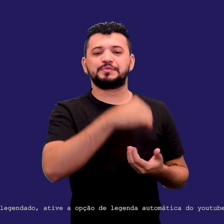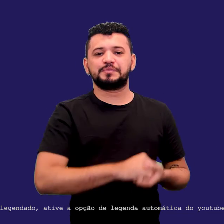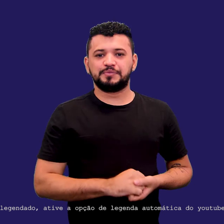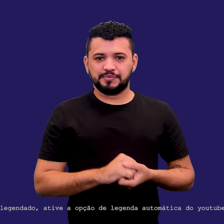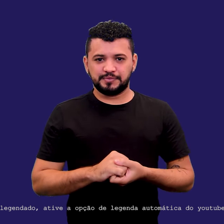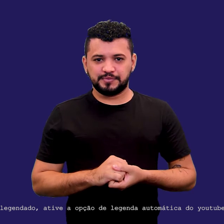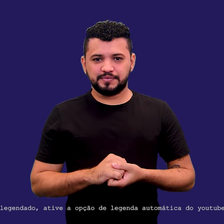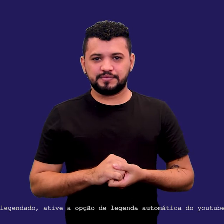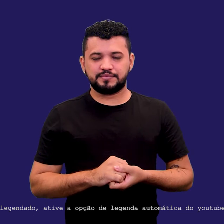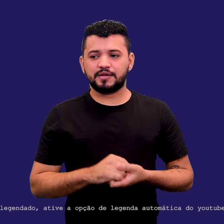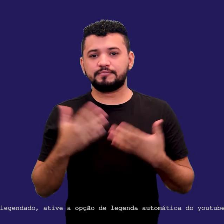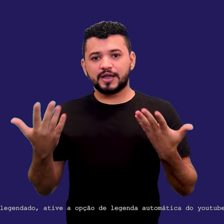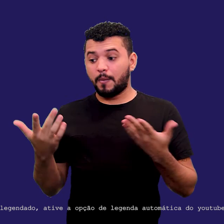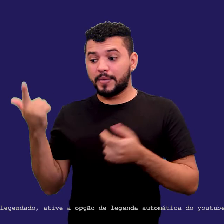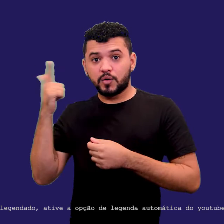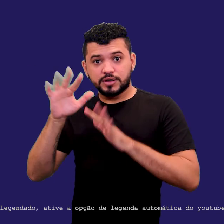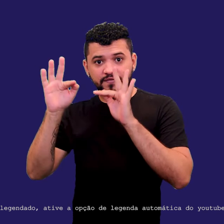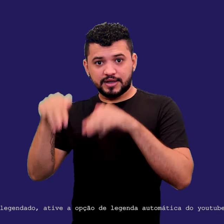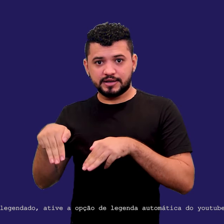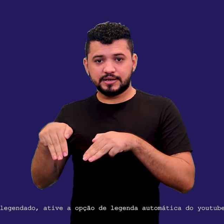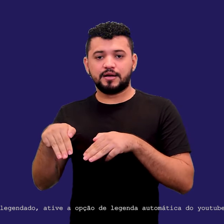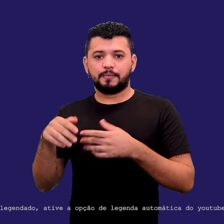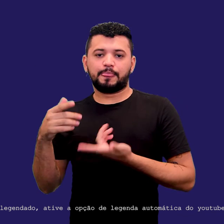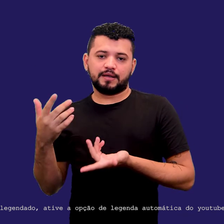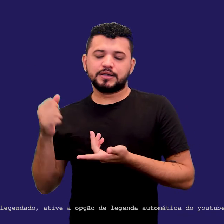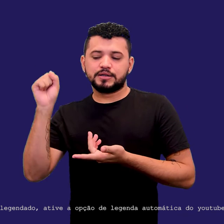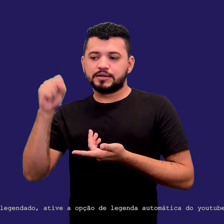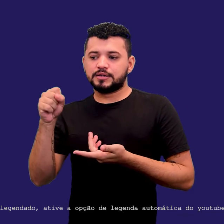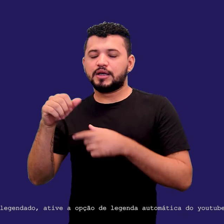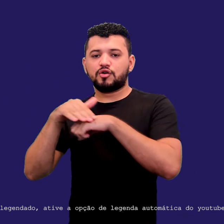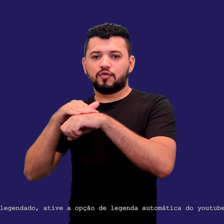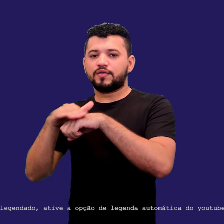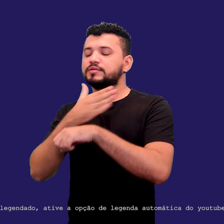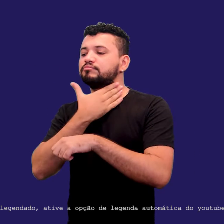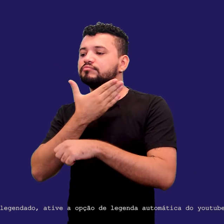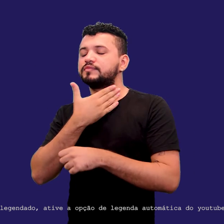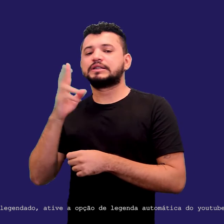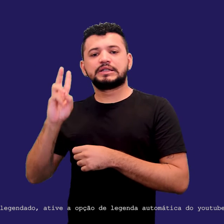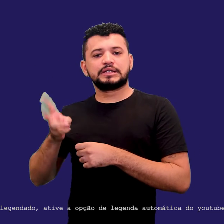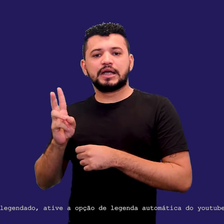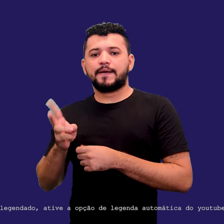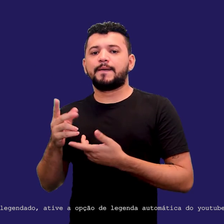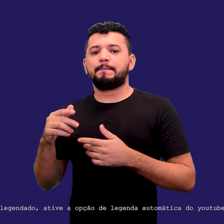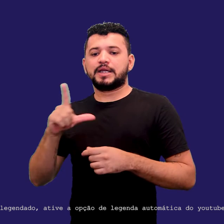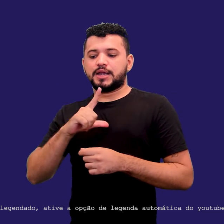Maravilha! Professor, pra gente encerrar, é claro que todo o nosso bate-papo foi enriquecedor e com muitas dicas,